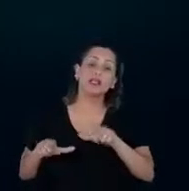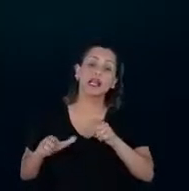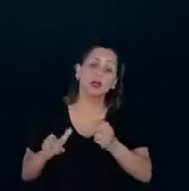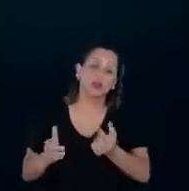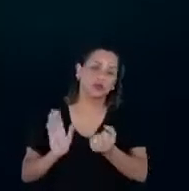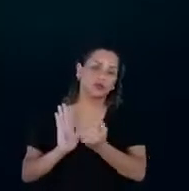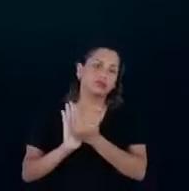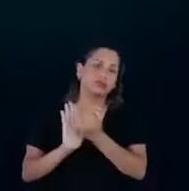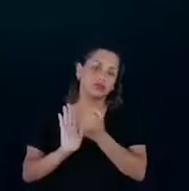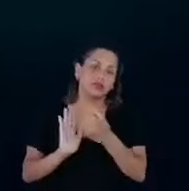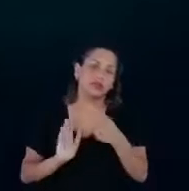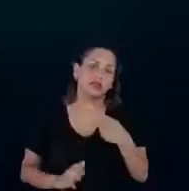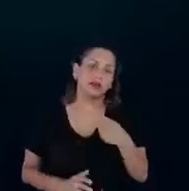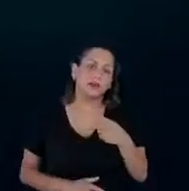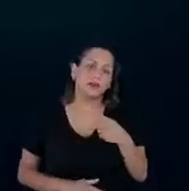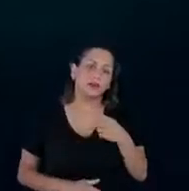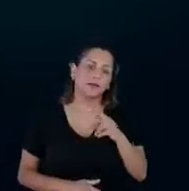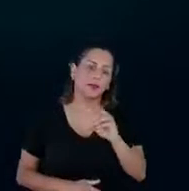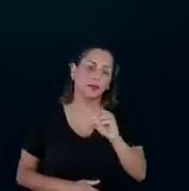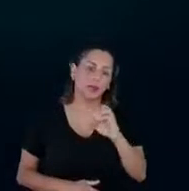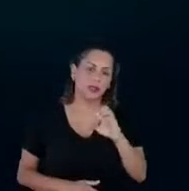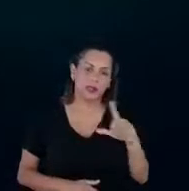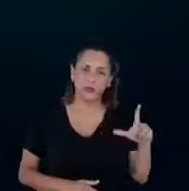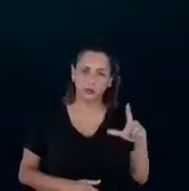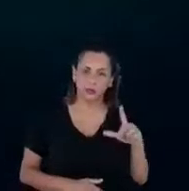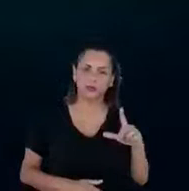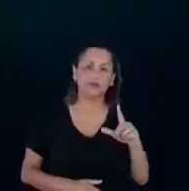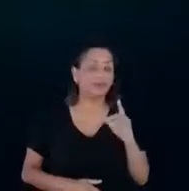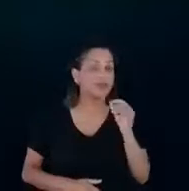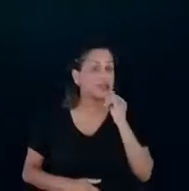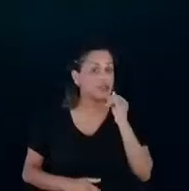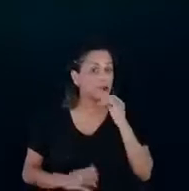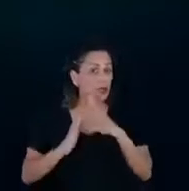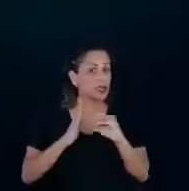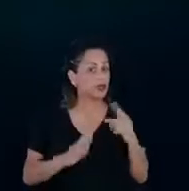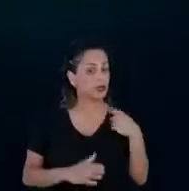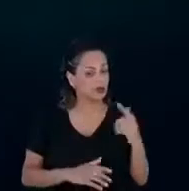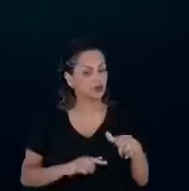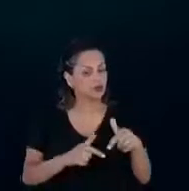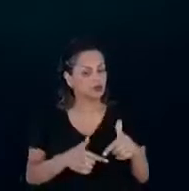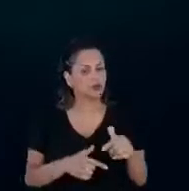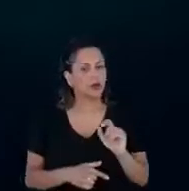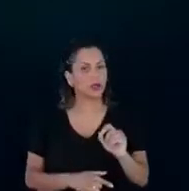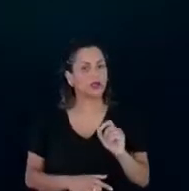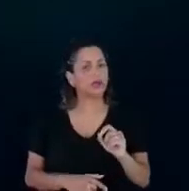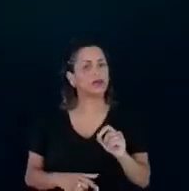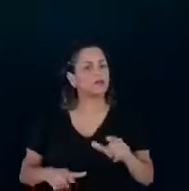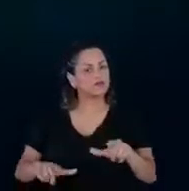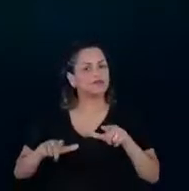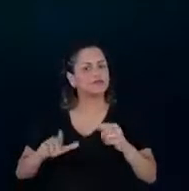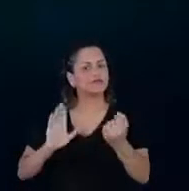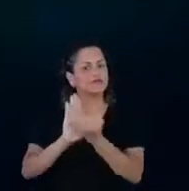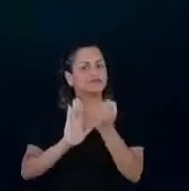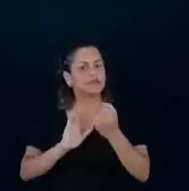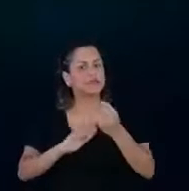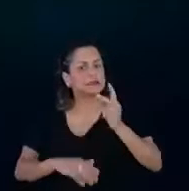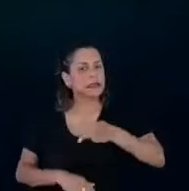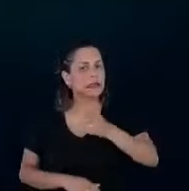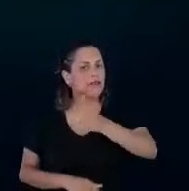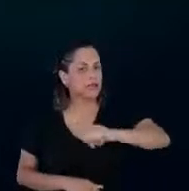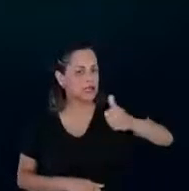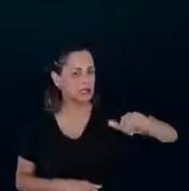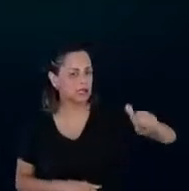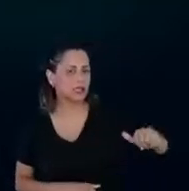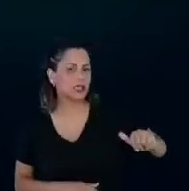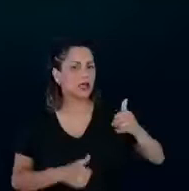trago aqui da nossa atuação. O selo Procel, ele demanda um trabalho contínuo de avaliação, de acompanhamento